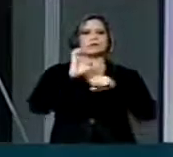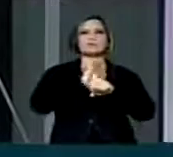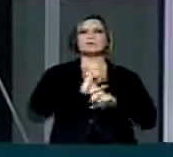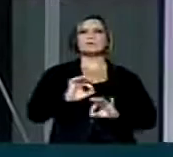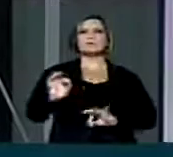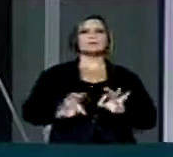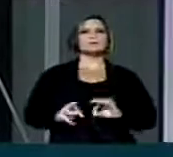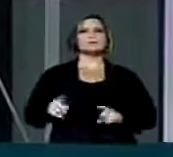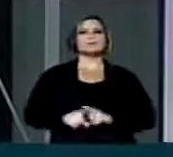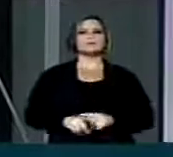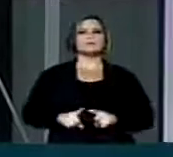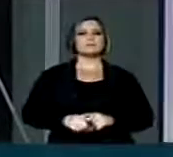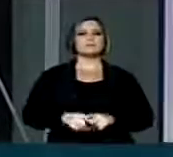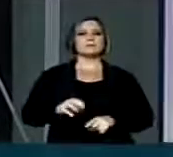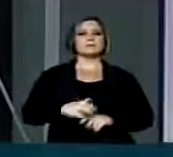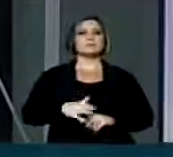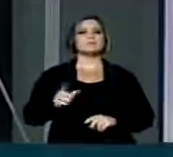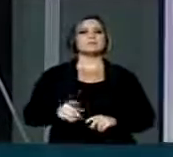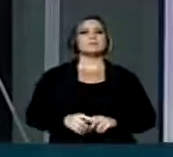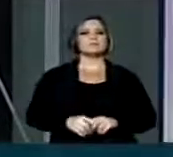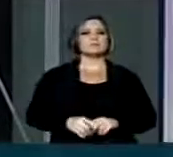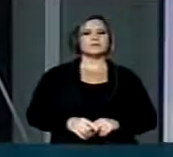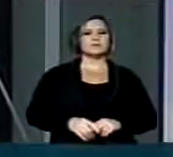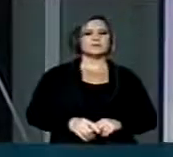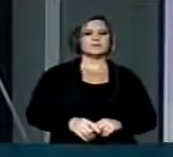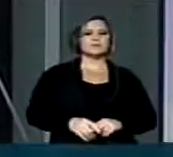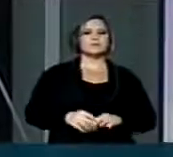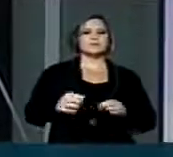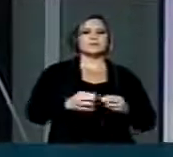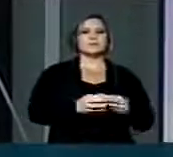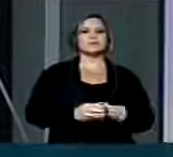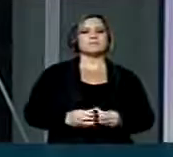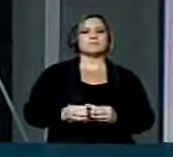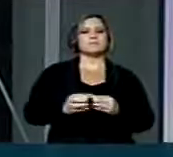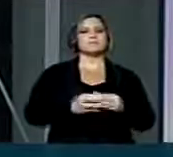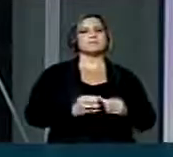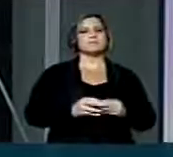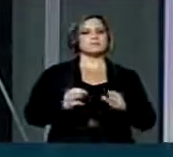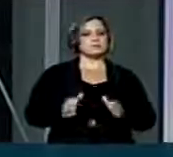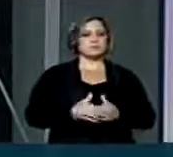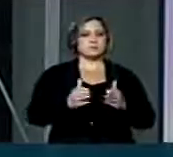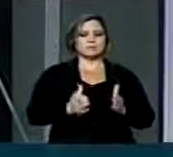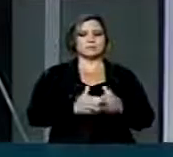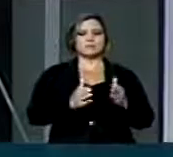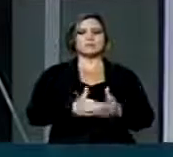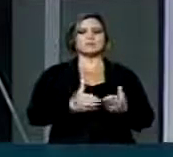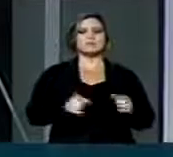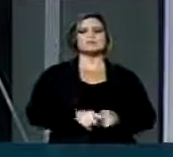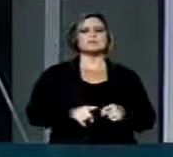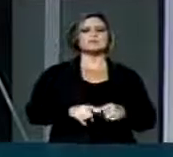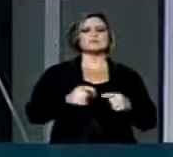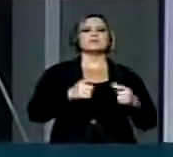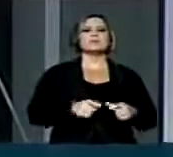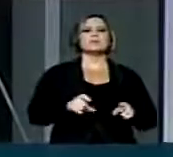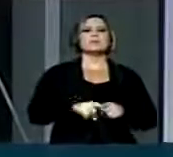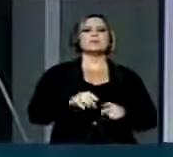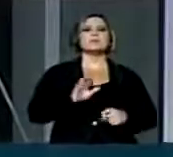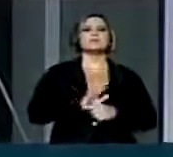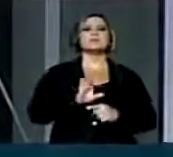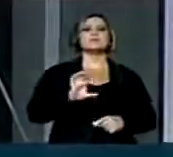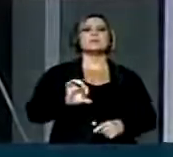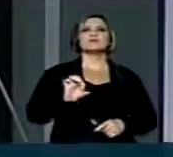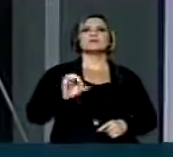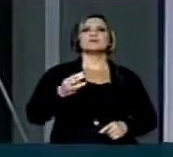renda e a maior ainda nas camadas mais pobres da população, onde chega a